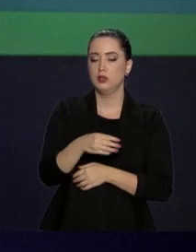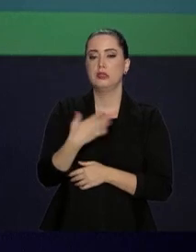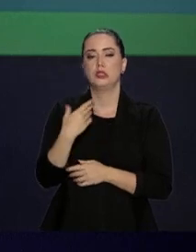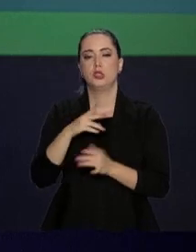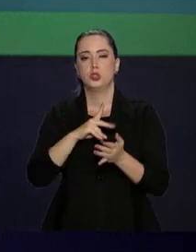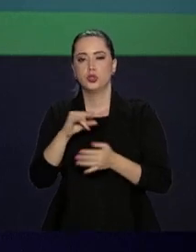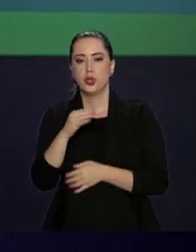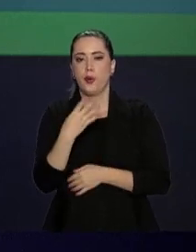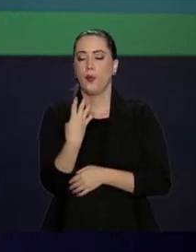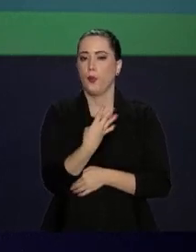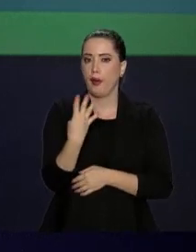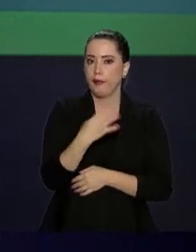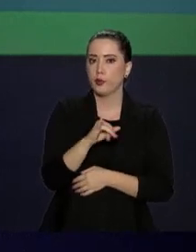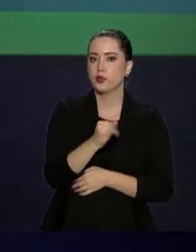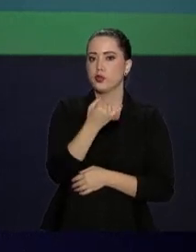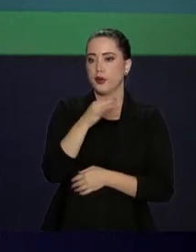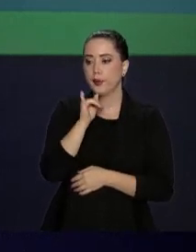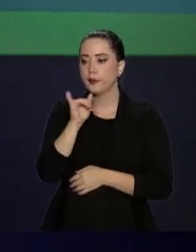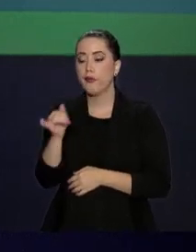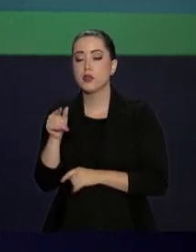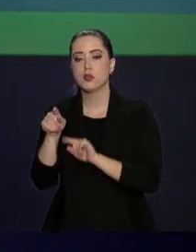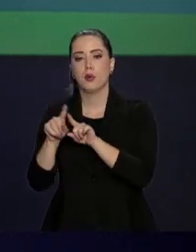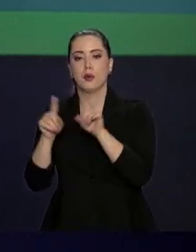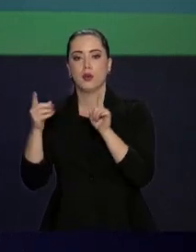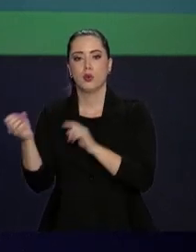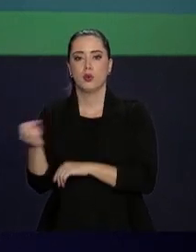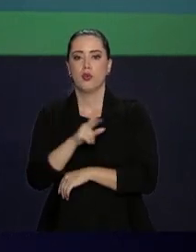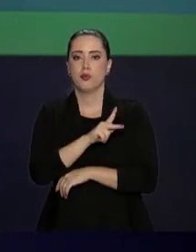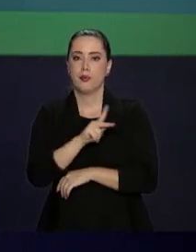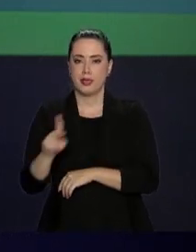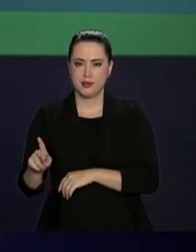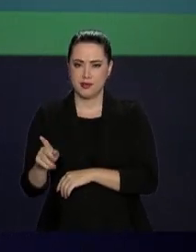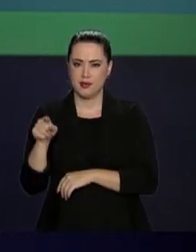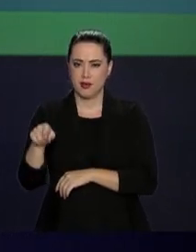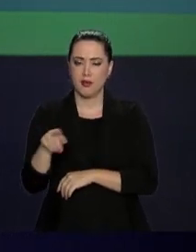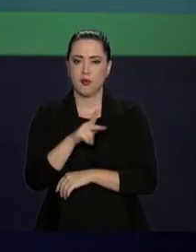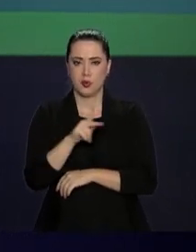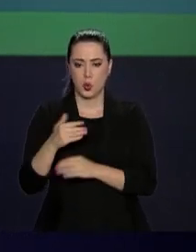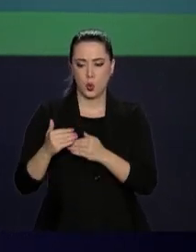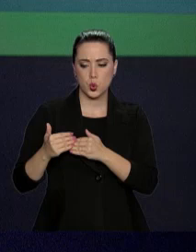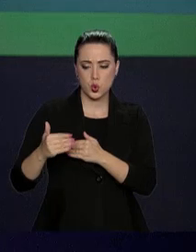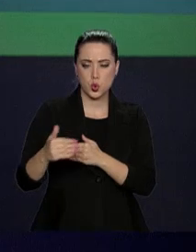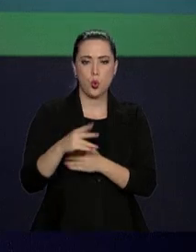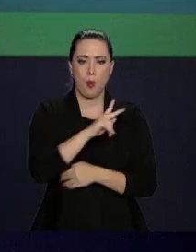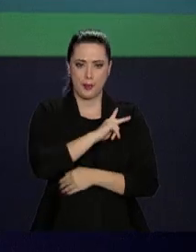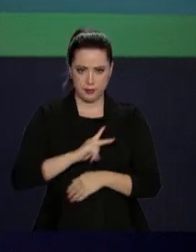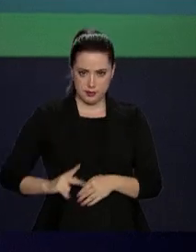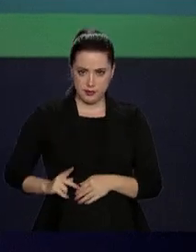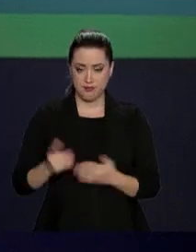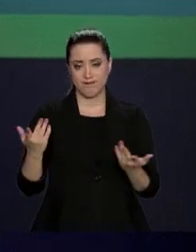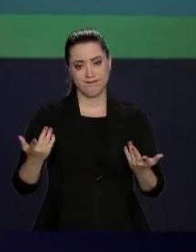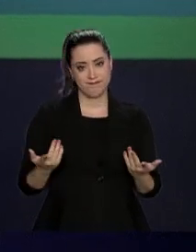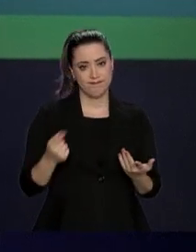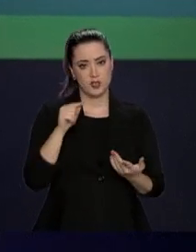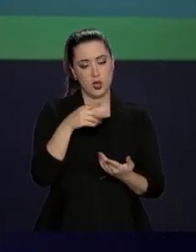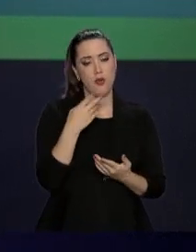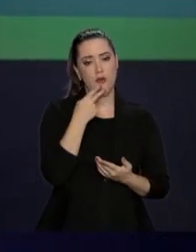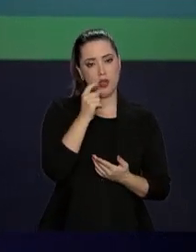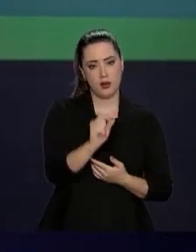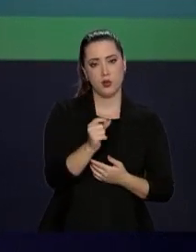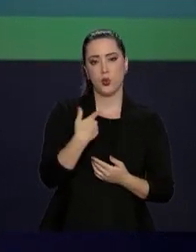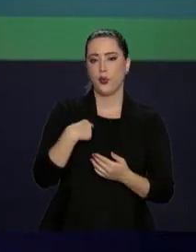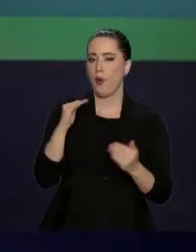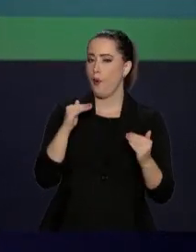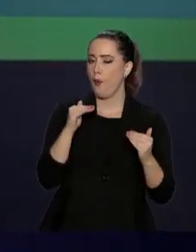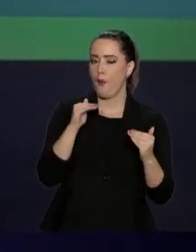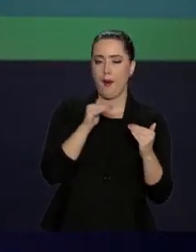janeiro, e iniciou o novo mandato presidencial, considerado ilegítimo pelo governo brasileiro, o país reafirma seu